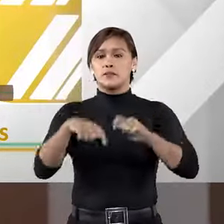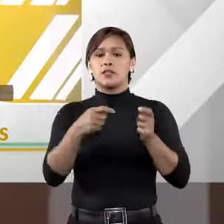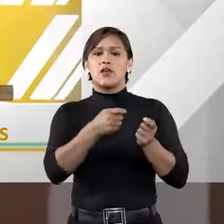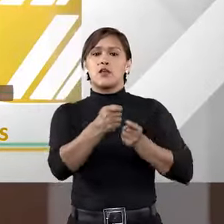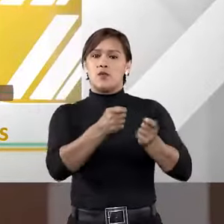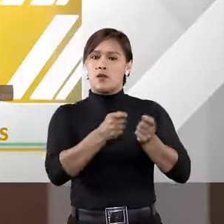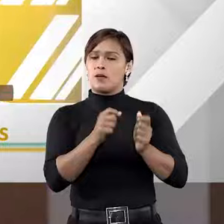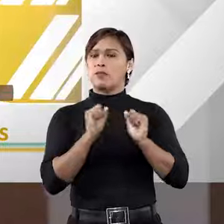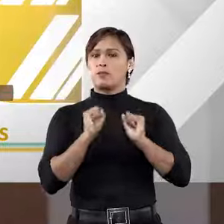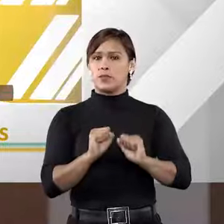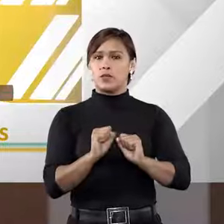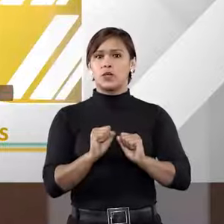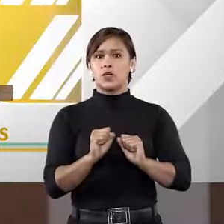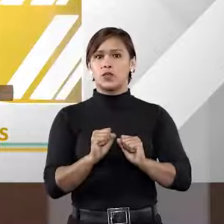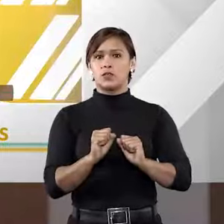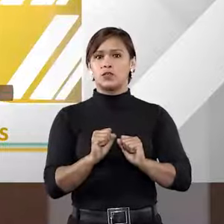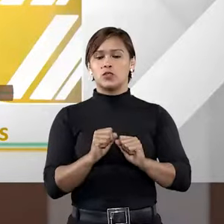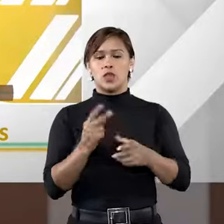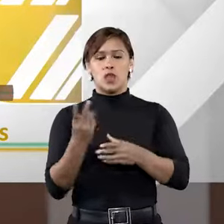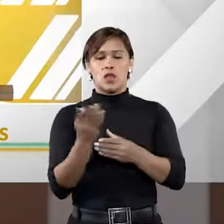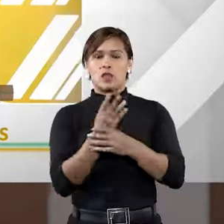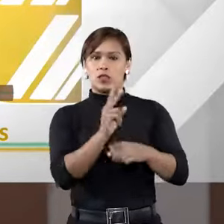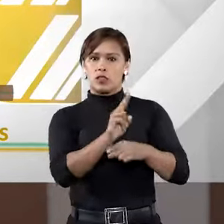ato pode dar tutelas